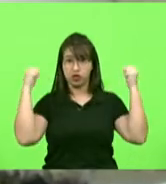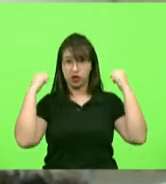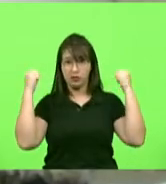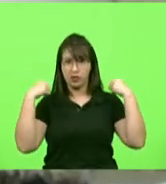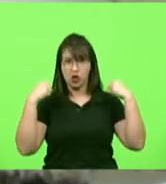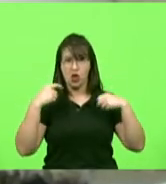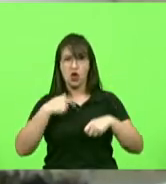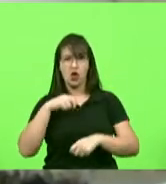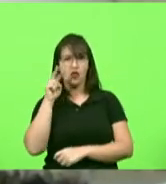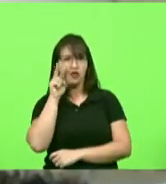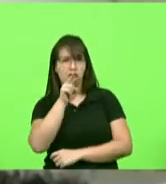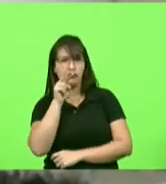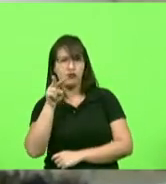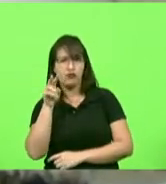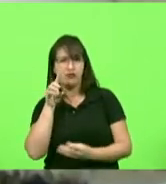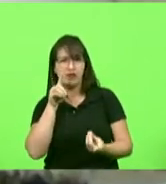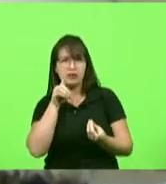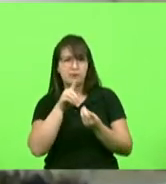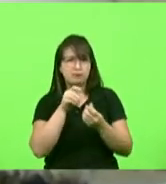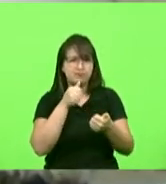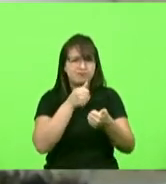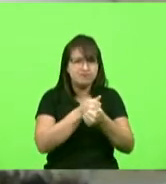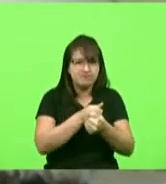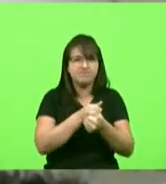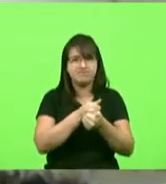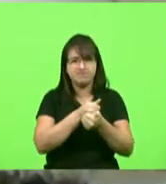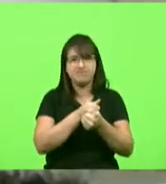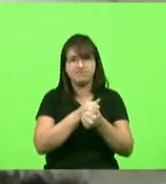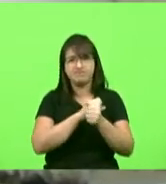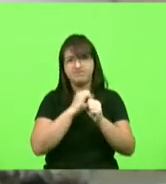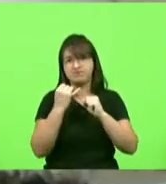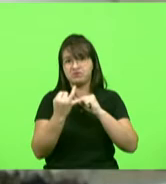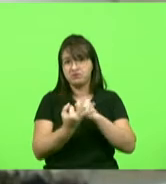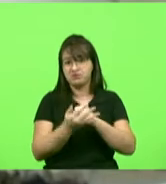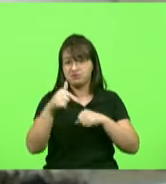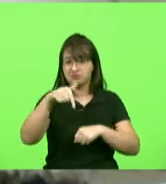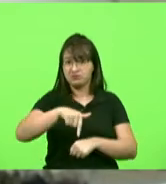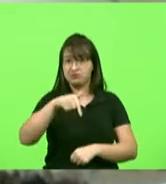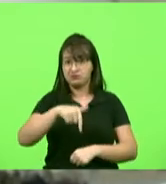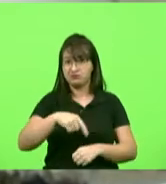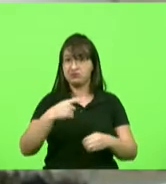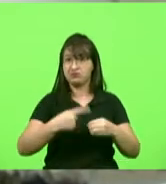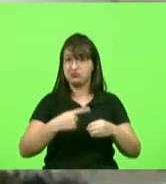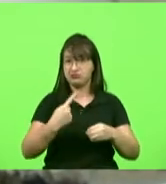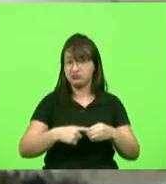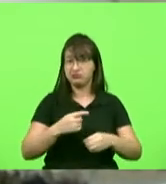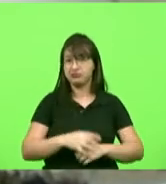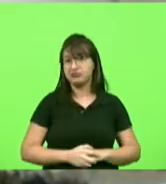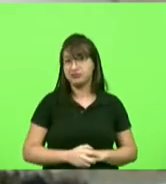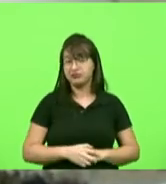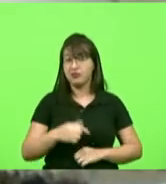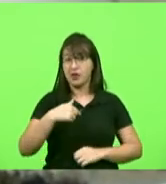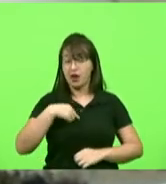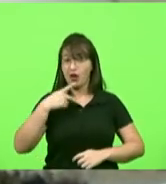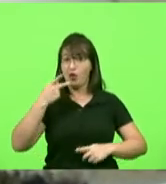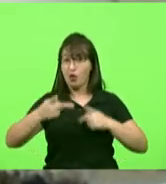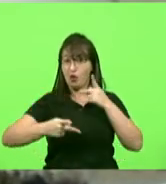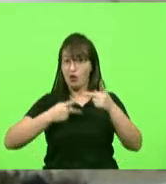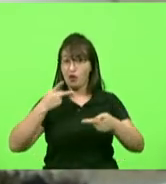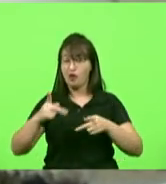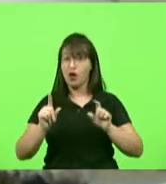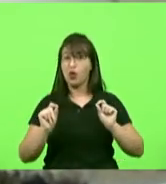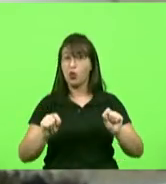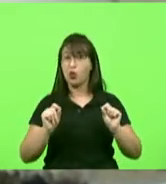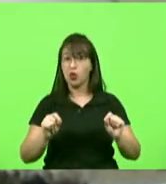situação do Covid em nosso município e portanto a minha fala de hoje não